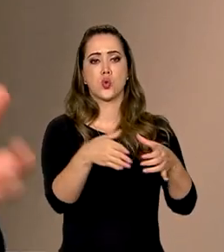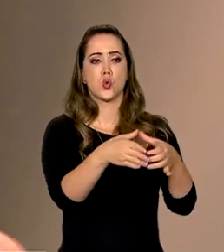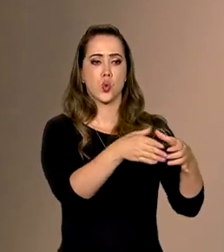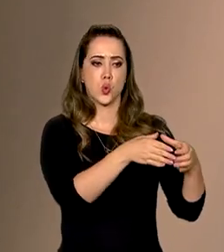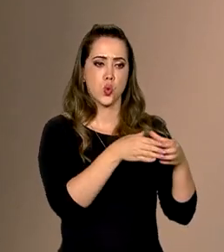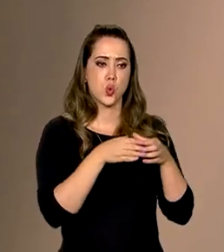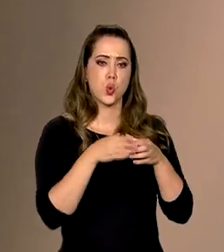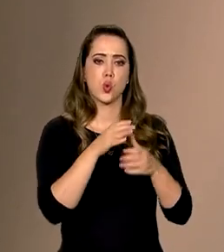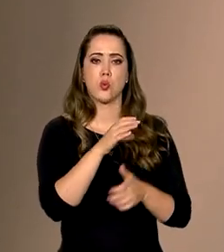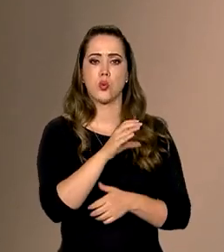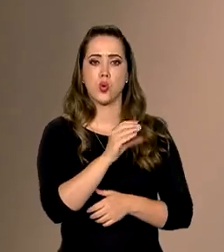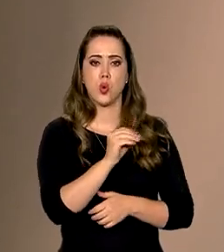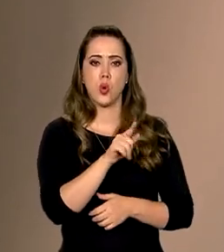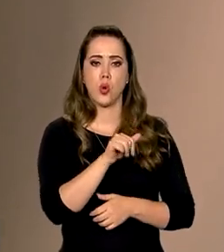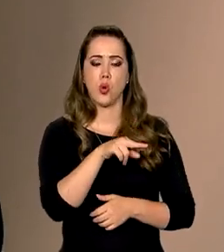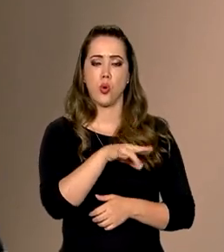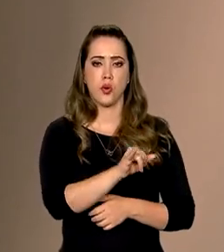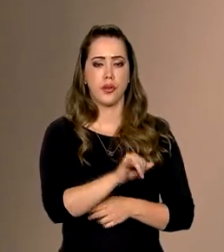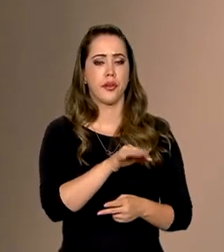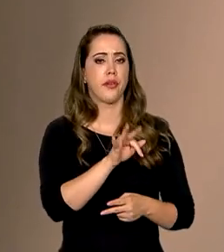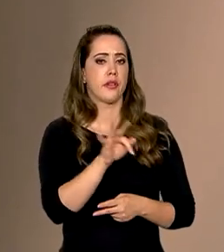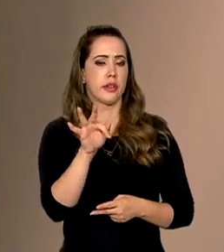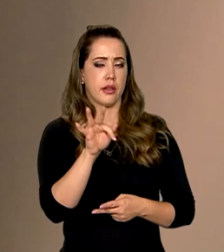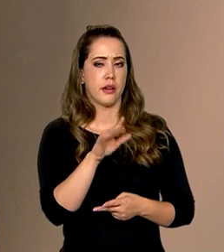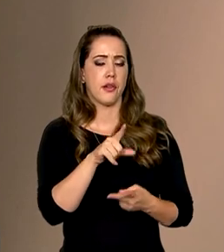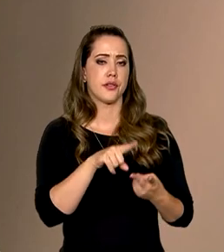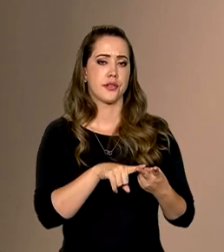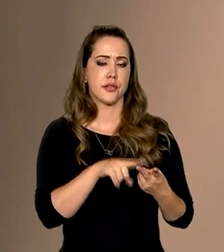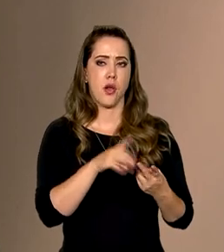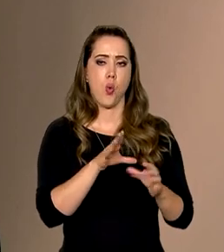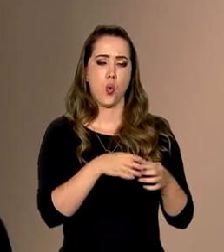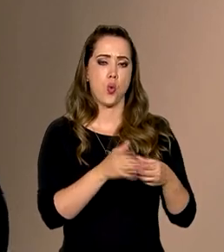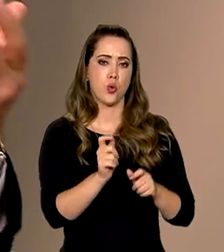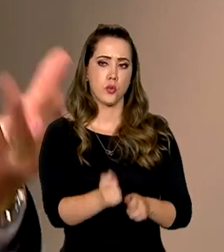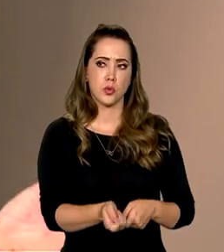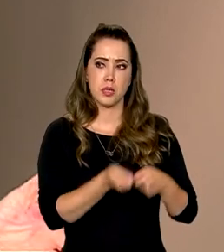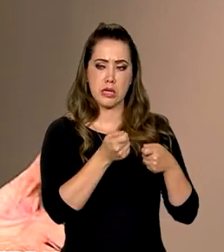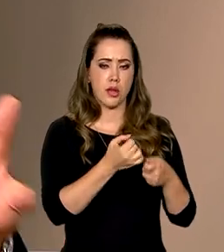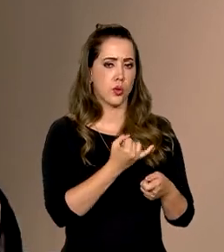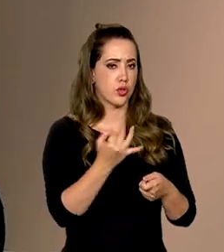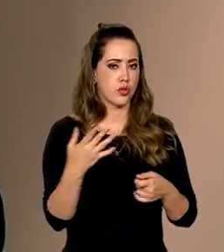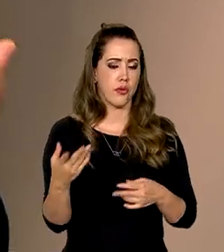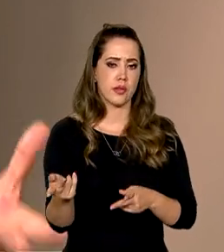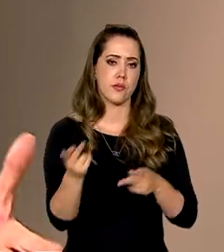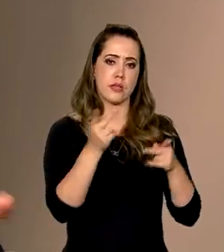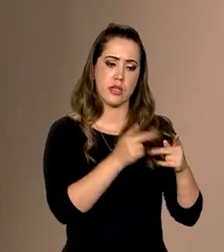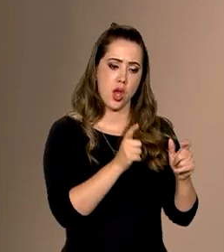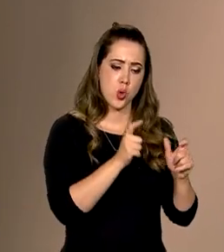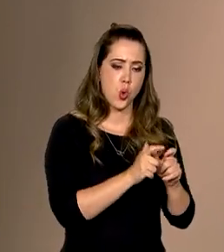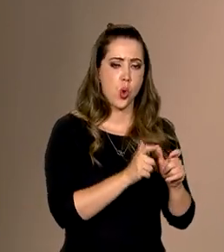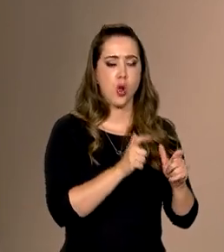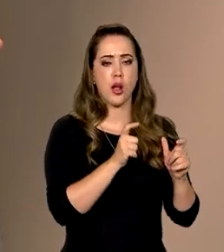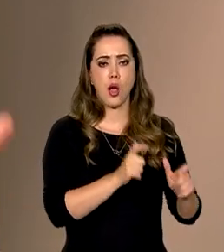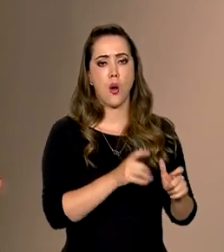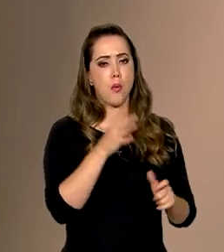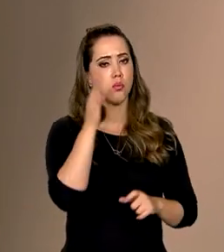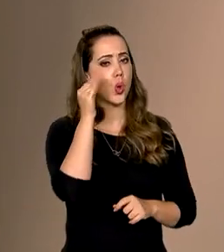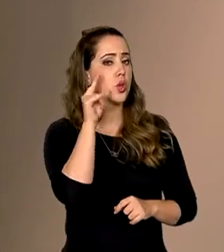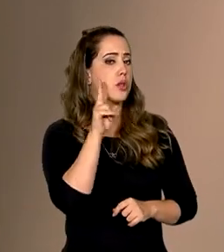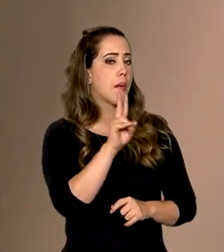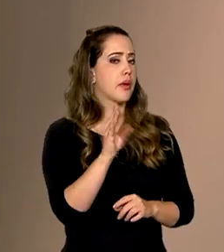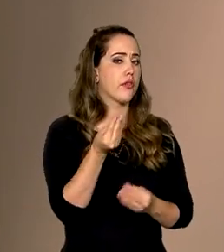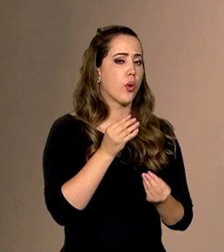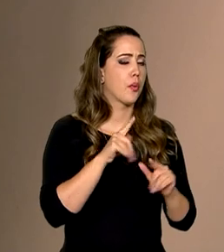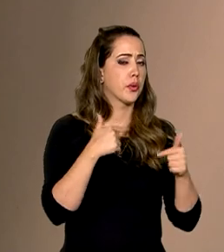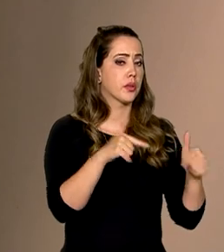de federação, lideranças da pesca, pescadores, muitos estiveram lá por curiosidade, para ver como estava